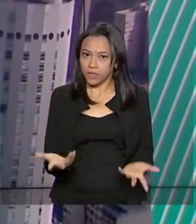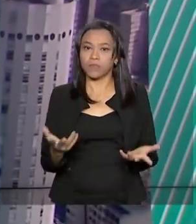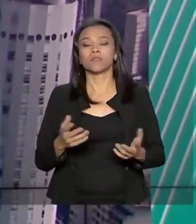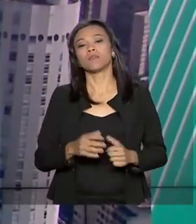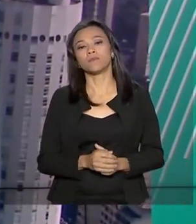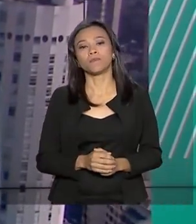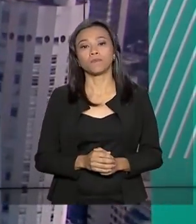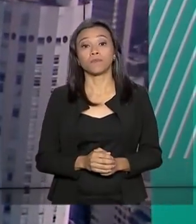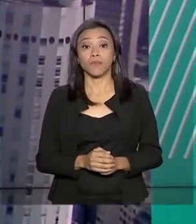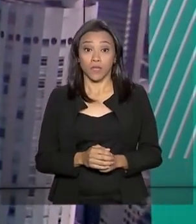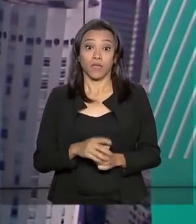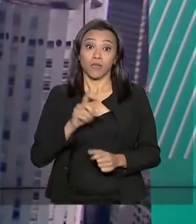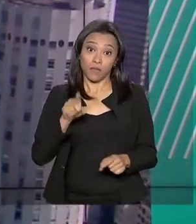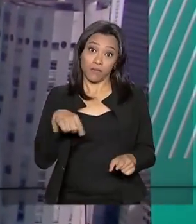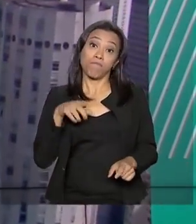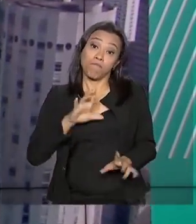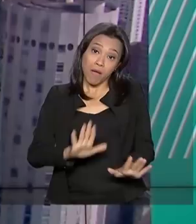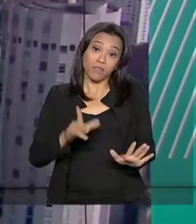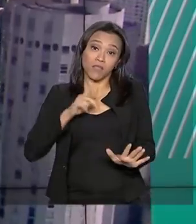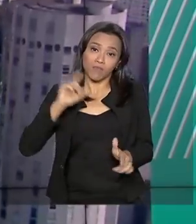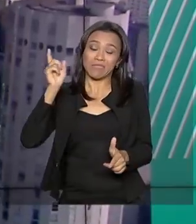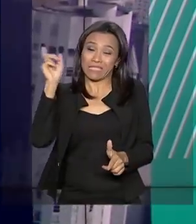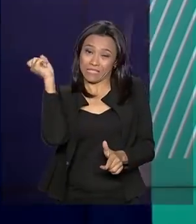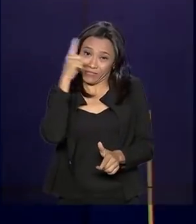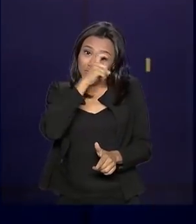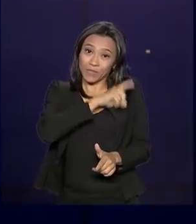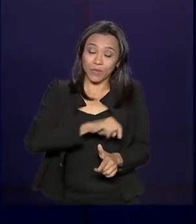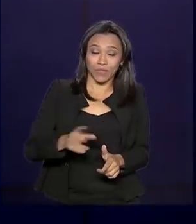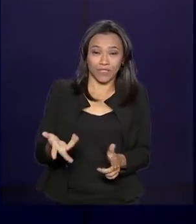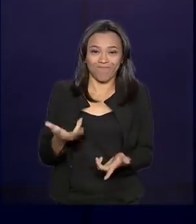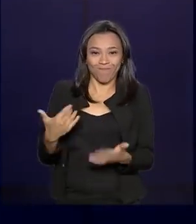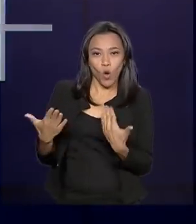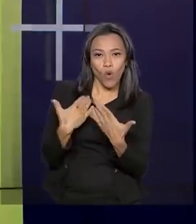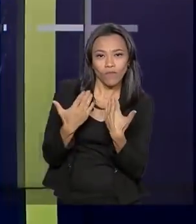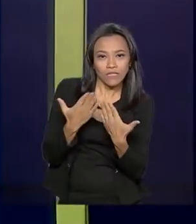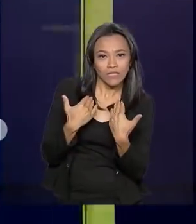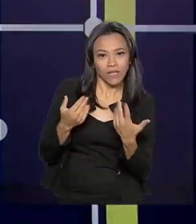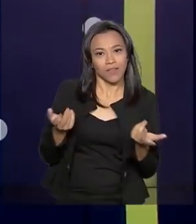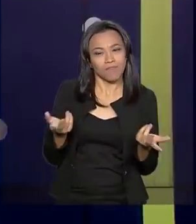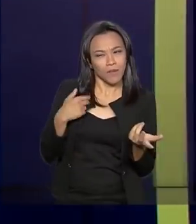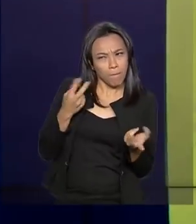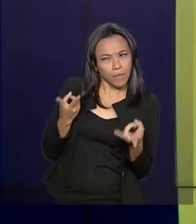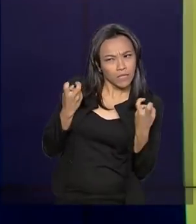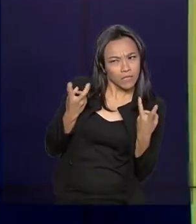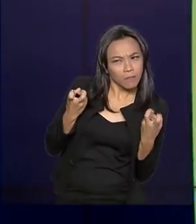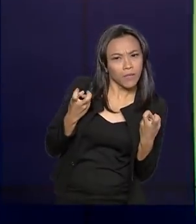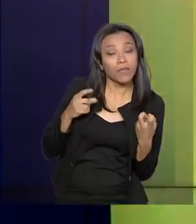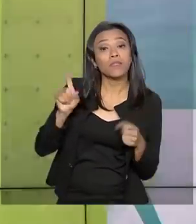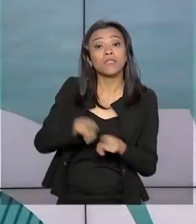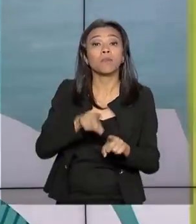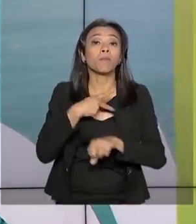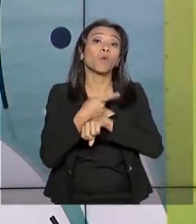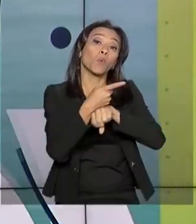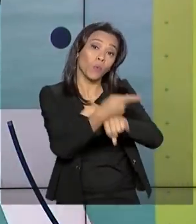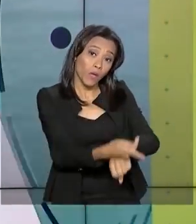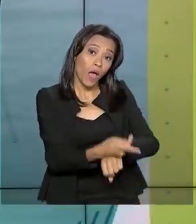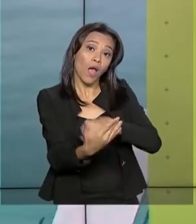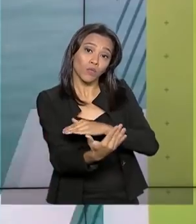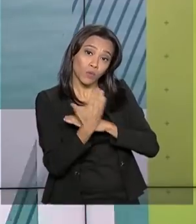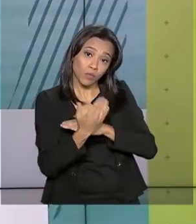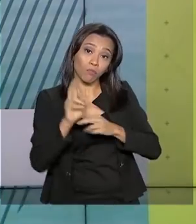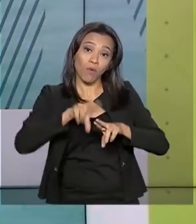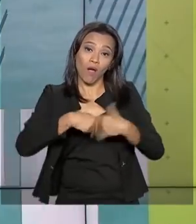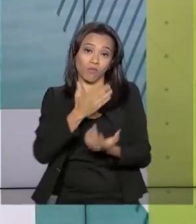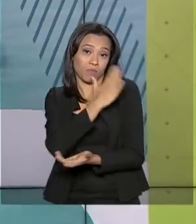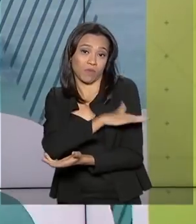tabu muito maior, ainda enfrenta grandes dificuldades na identificação de sinais e busca por ajuda pelos preconceitos e